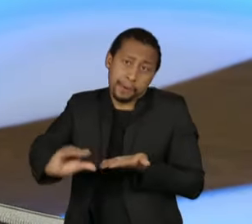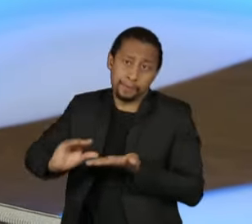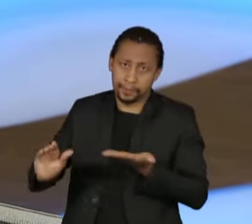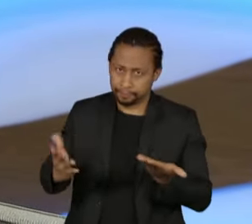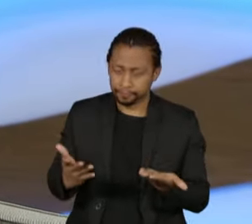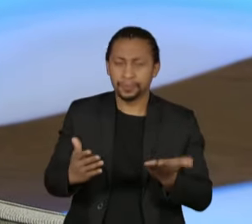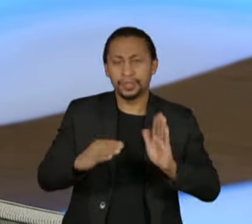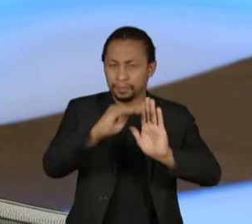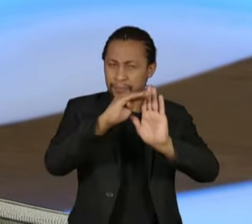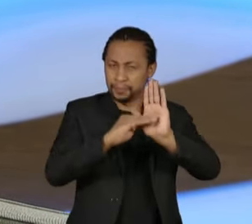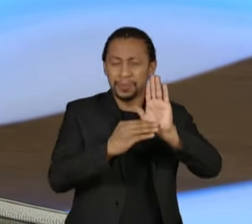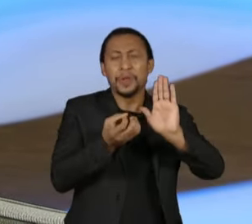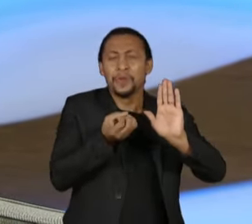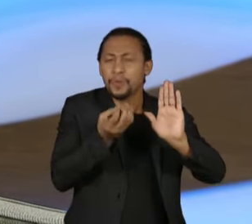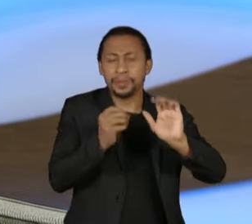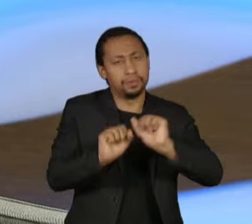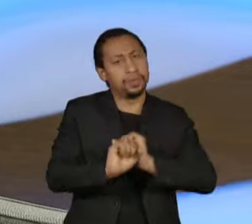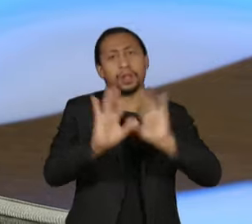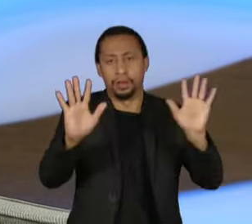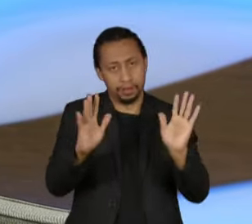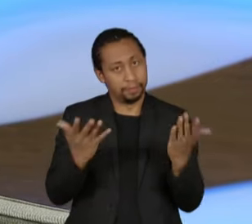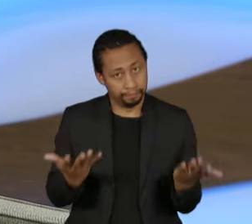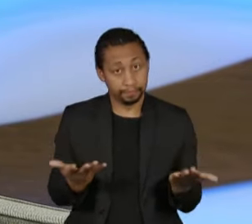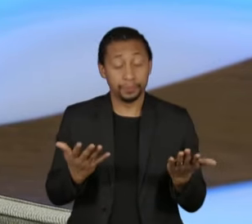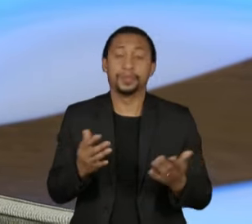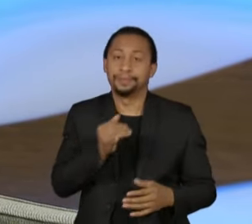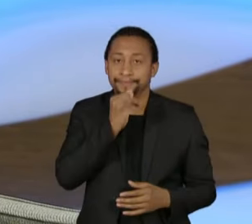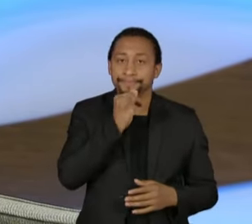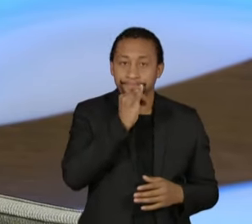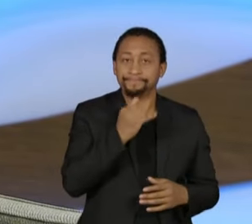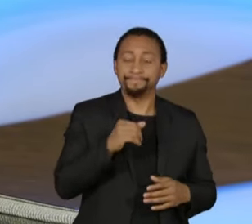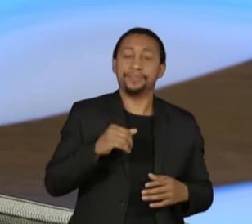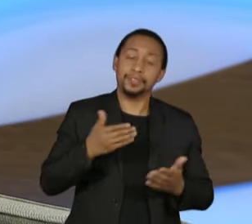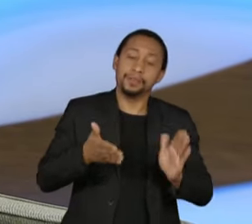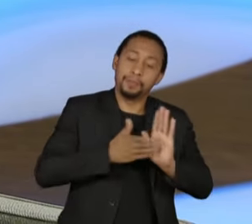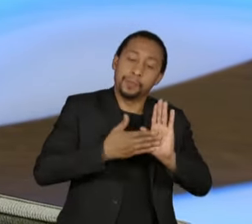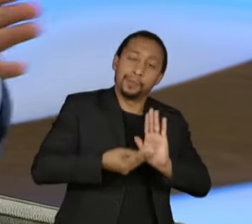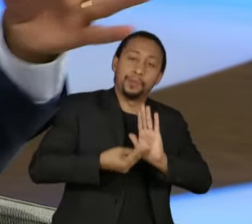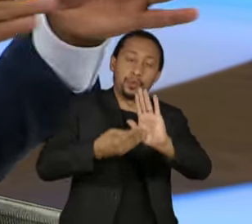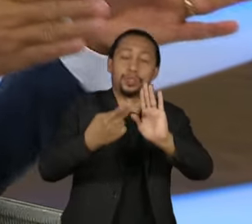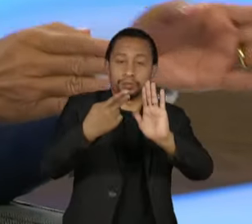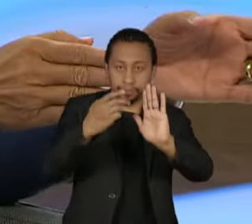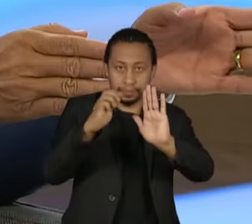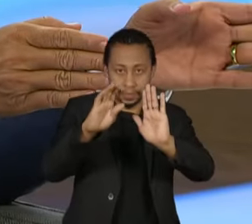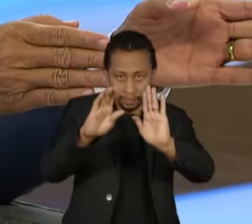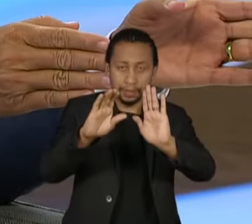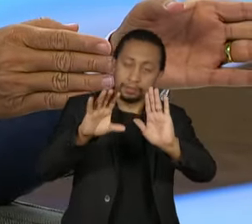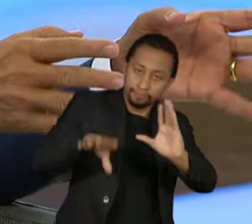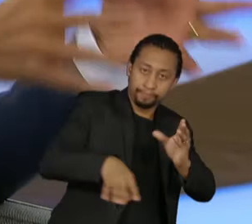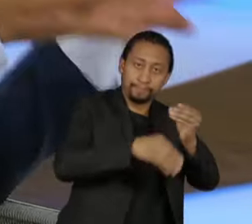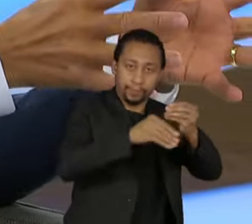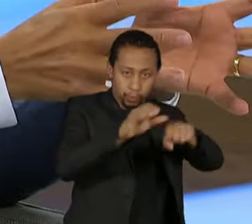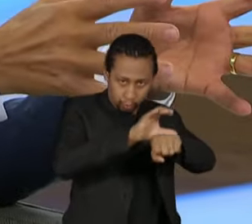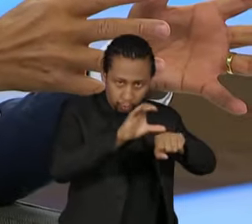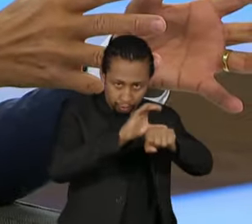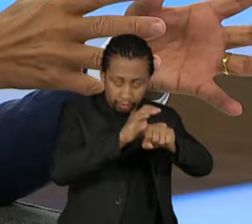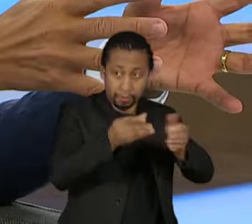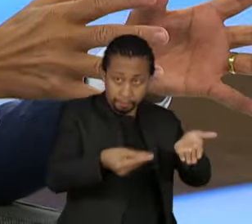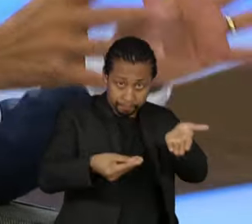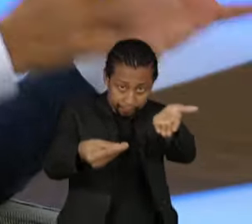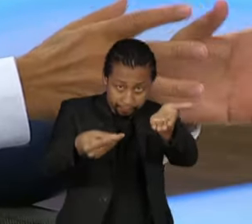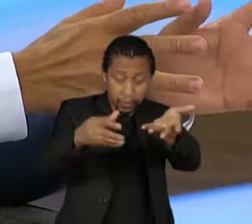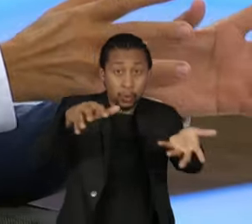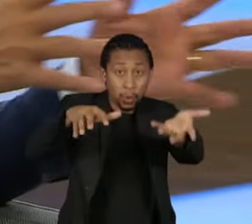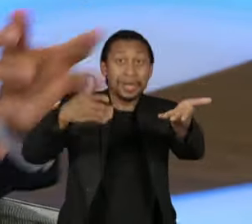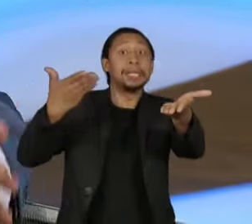transparente, quando a gente faz a aprovação da emenda constitucional, garantindo que fica fora do